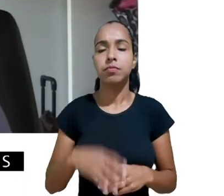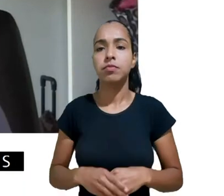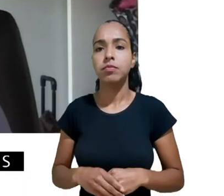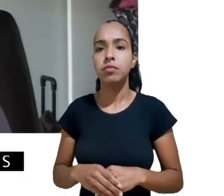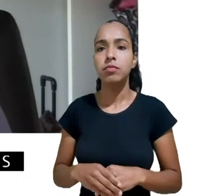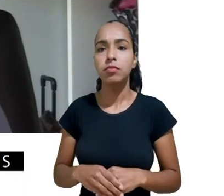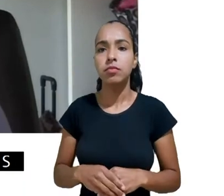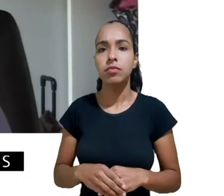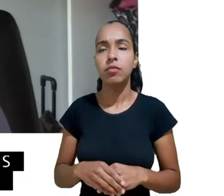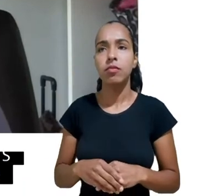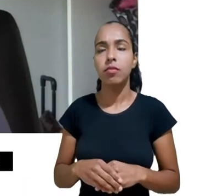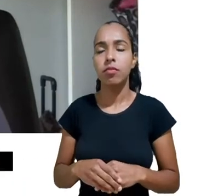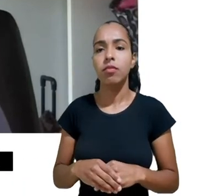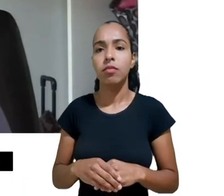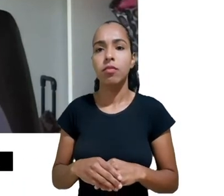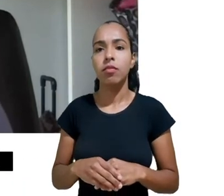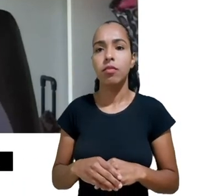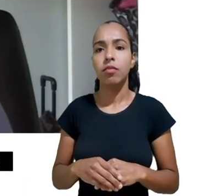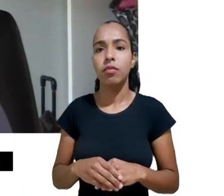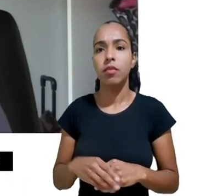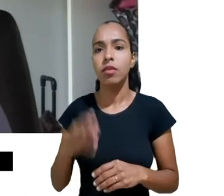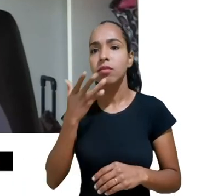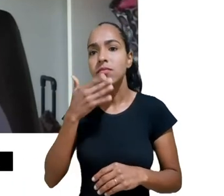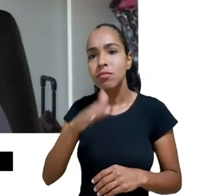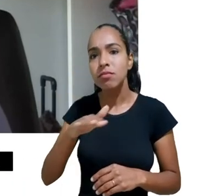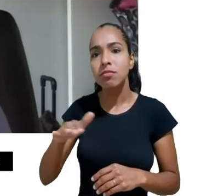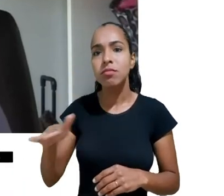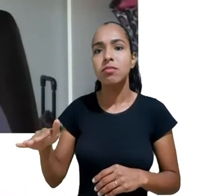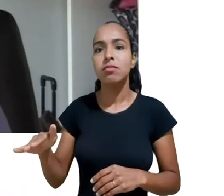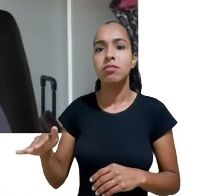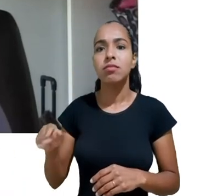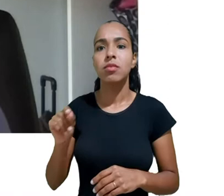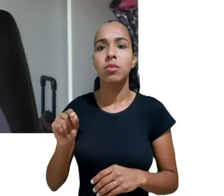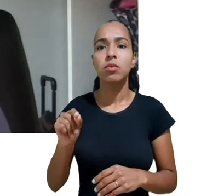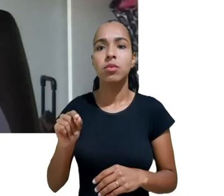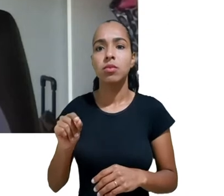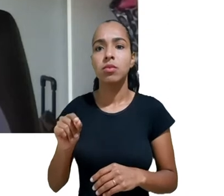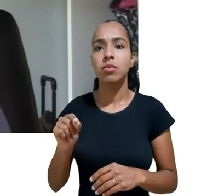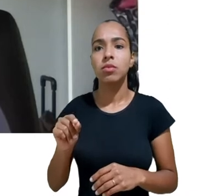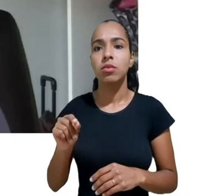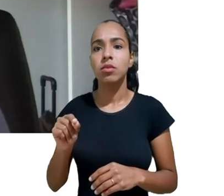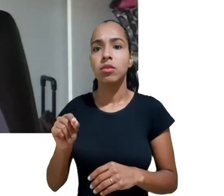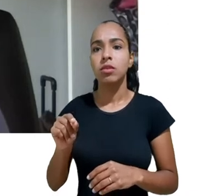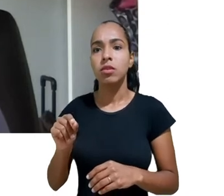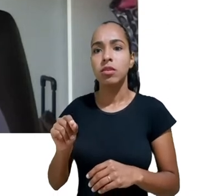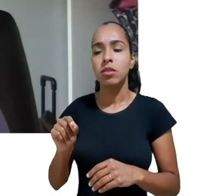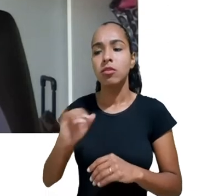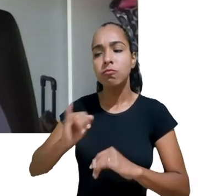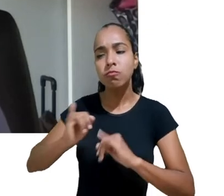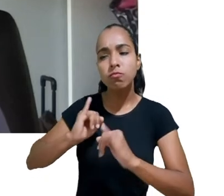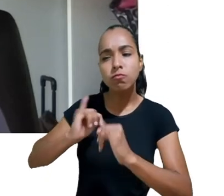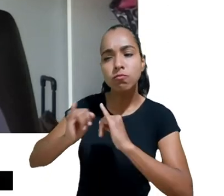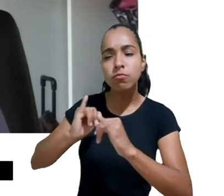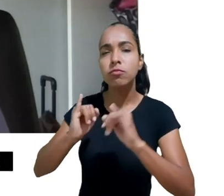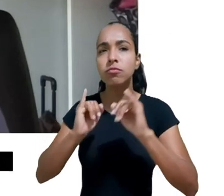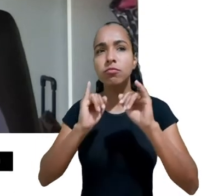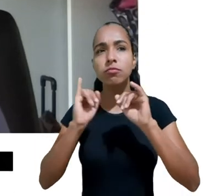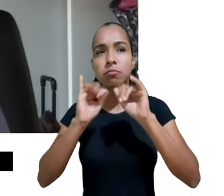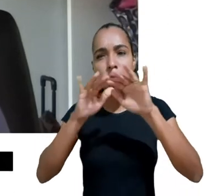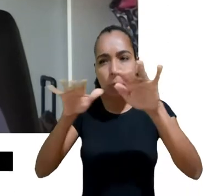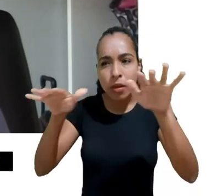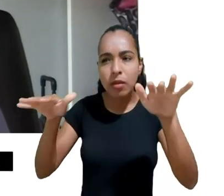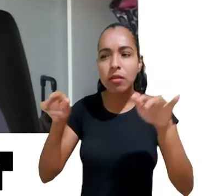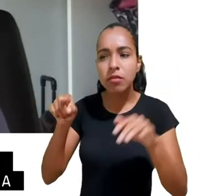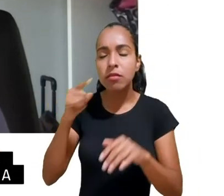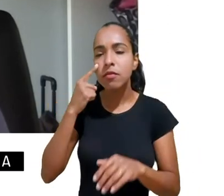profiling dessas crianças e oferecer conteúdo baseado nesse profiling a gente começa a ter essas distorções onde não são